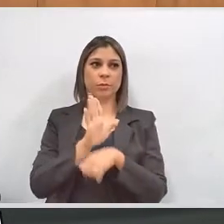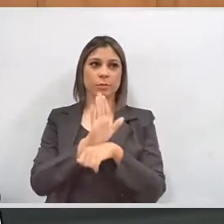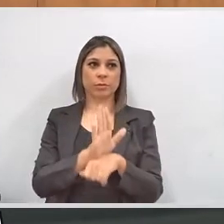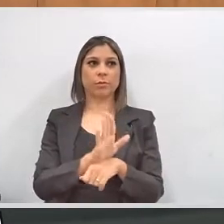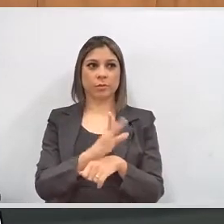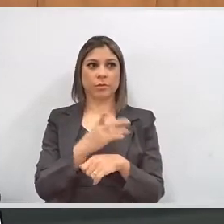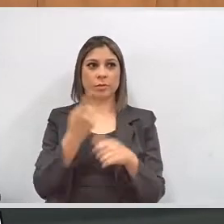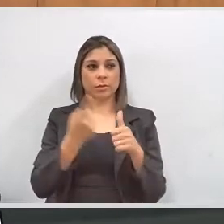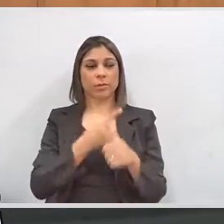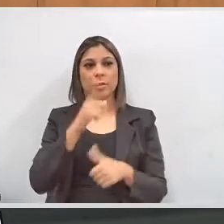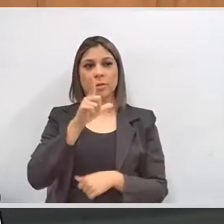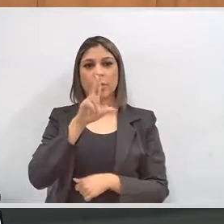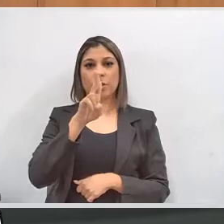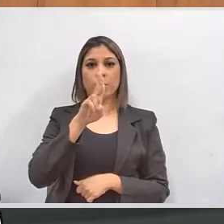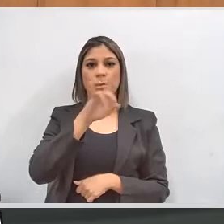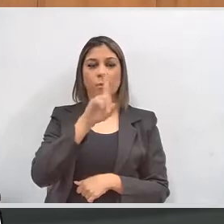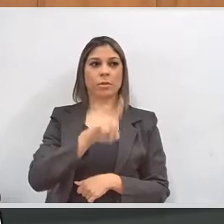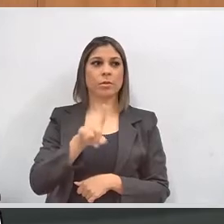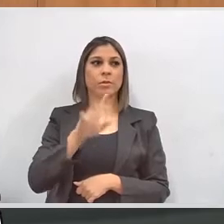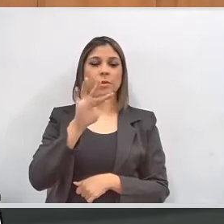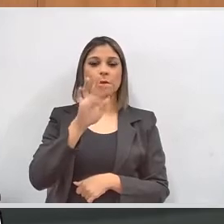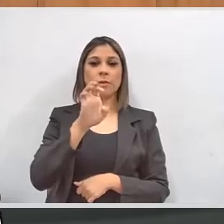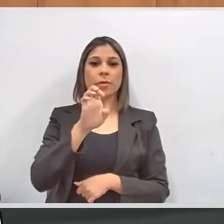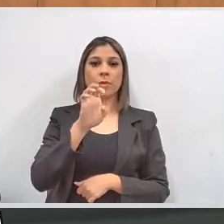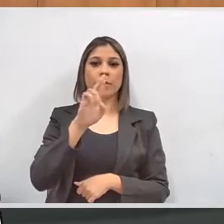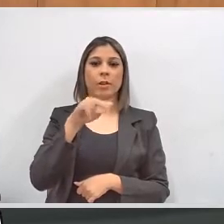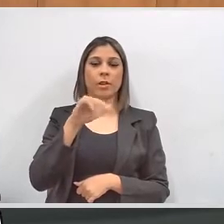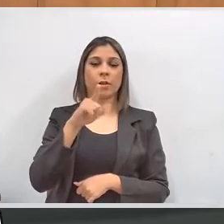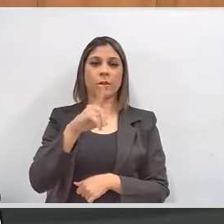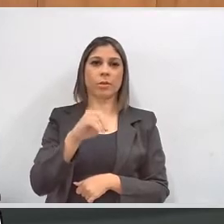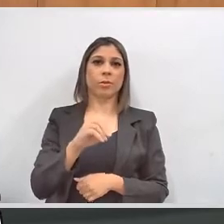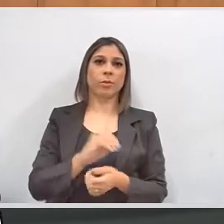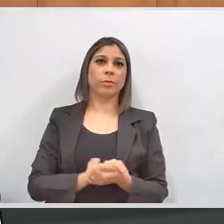Doutor Luiz Fernando, primeiro. Pode usar esse aqui, doutor.